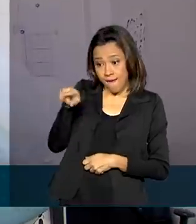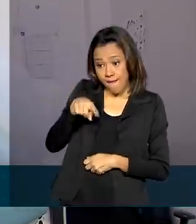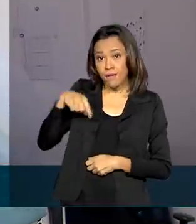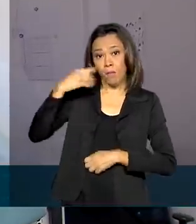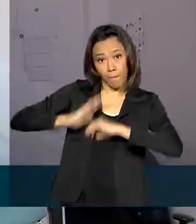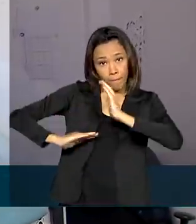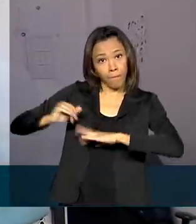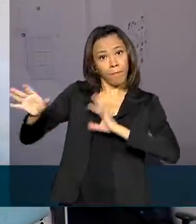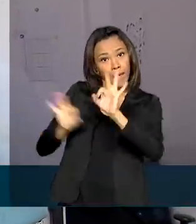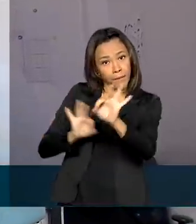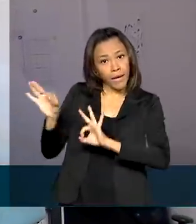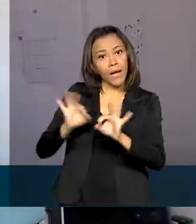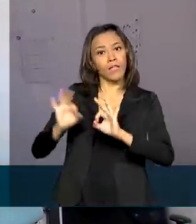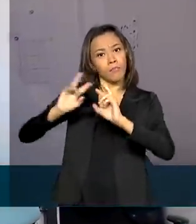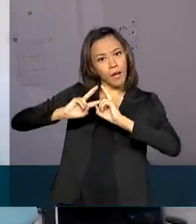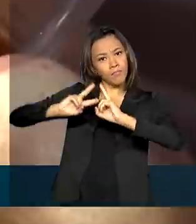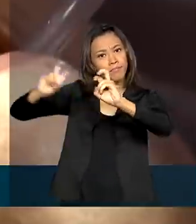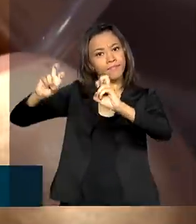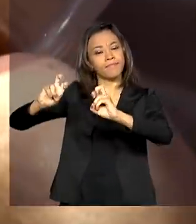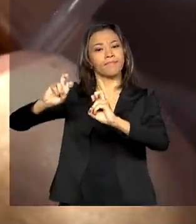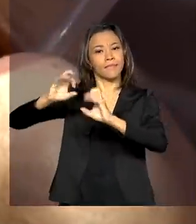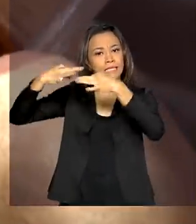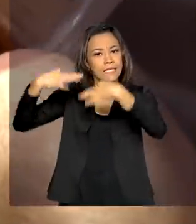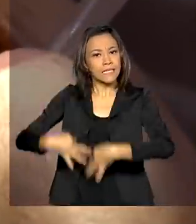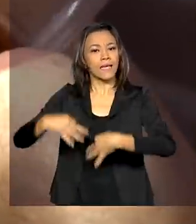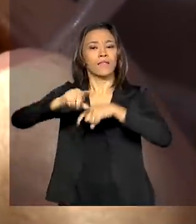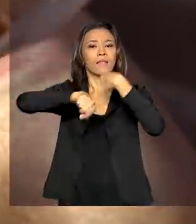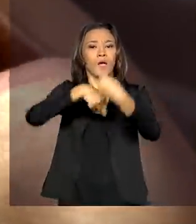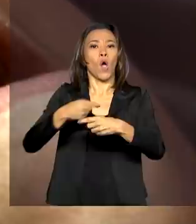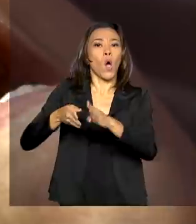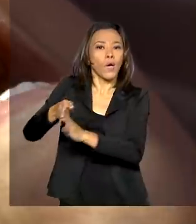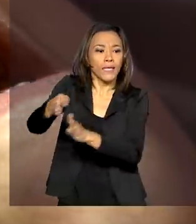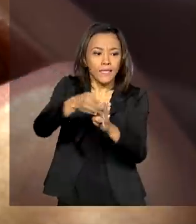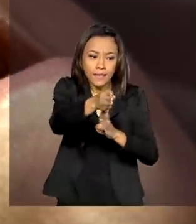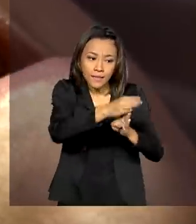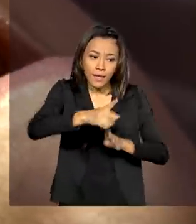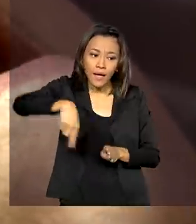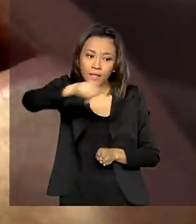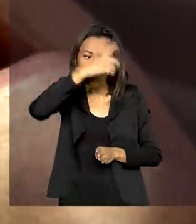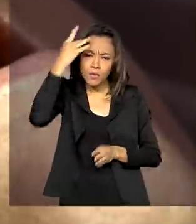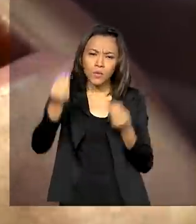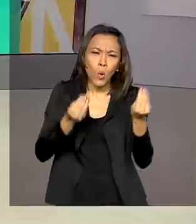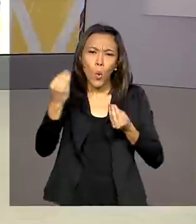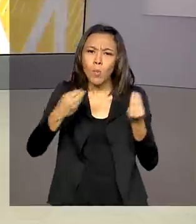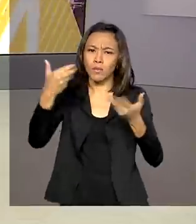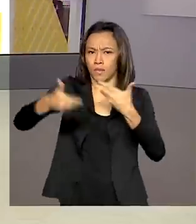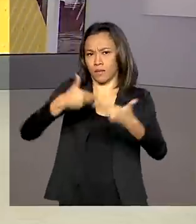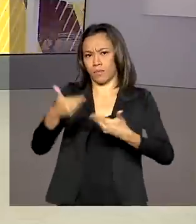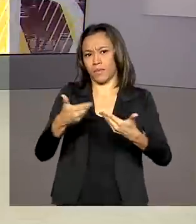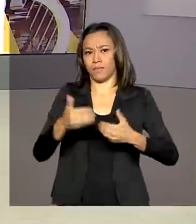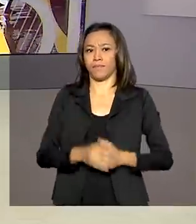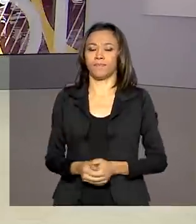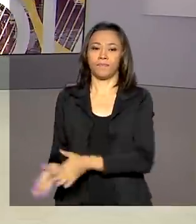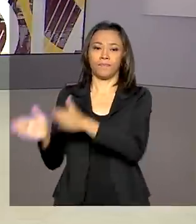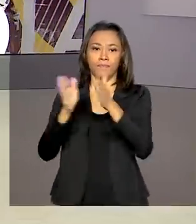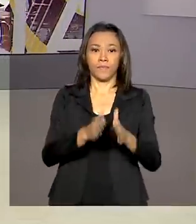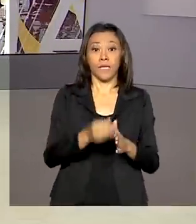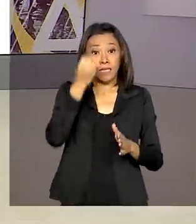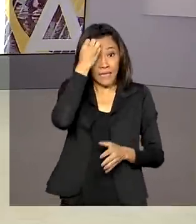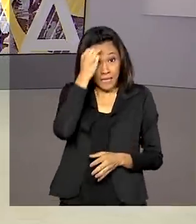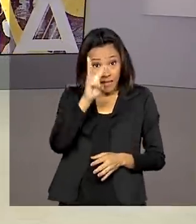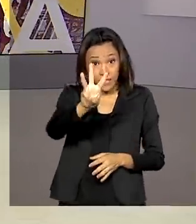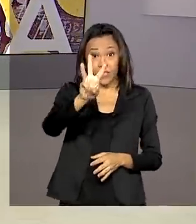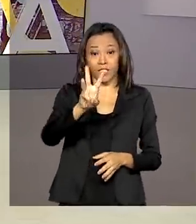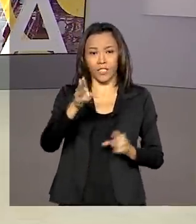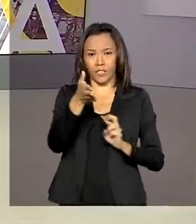fazer o diagnóstico correto e orientar a população sobre o tratamento. Durante três dias,